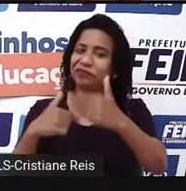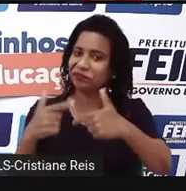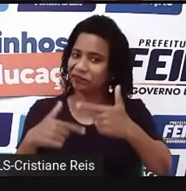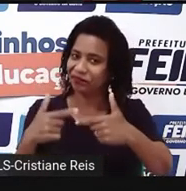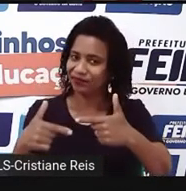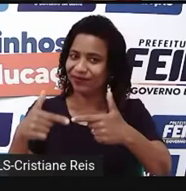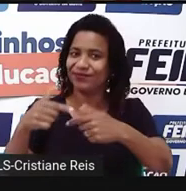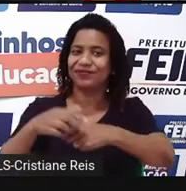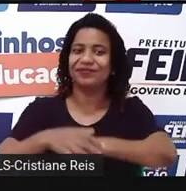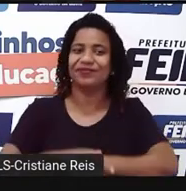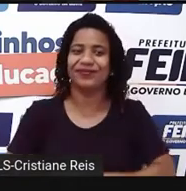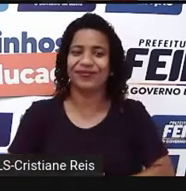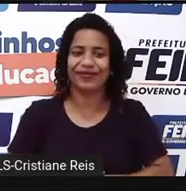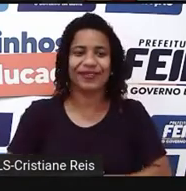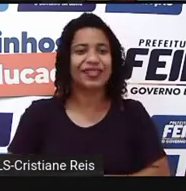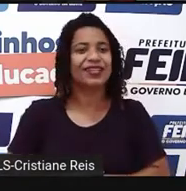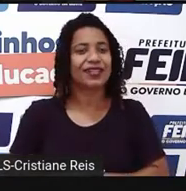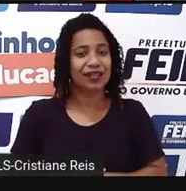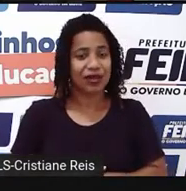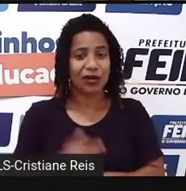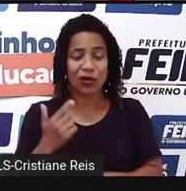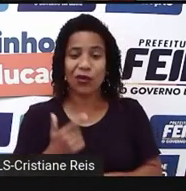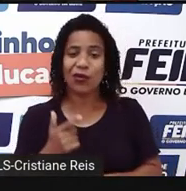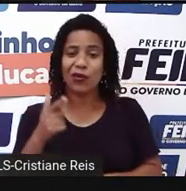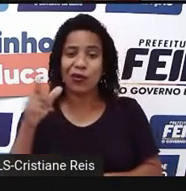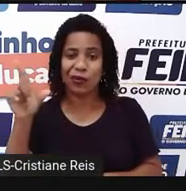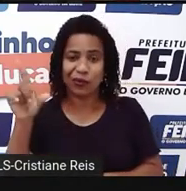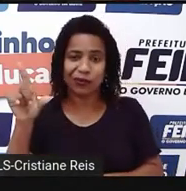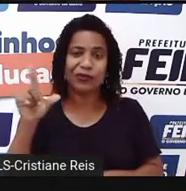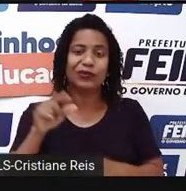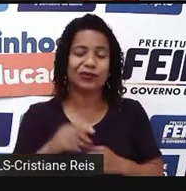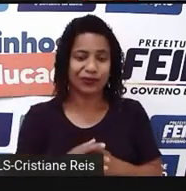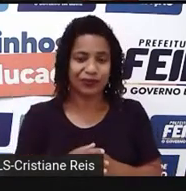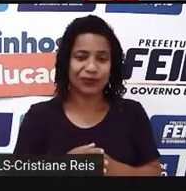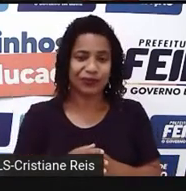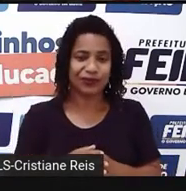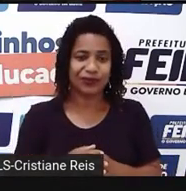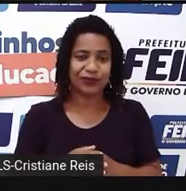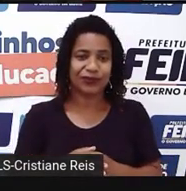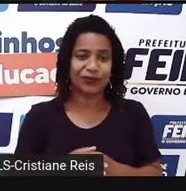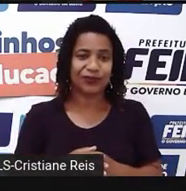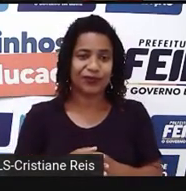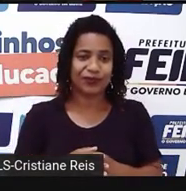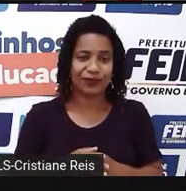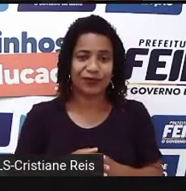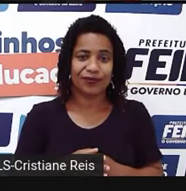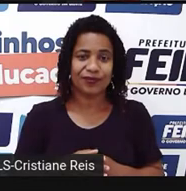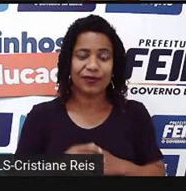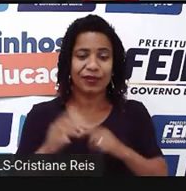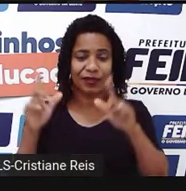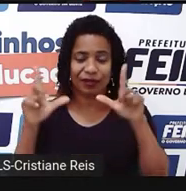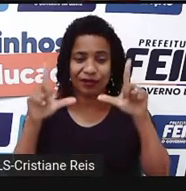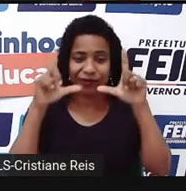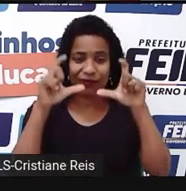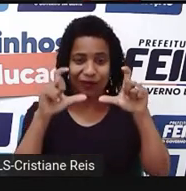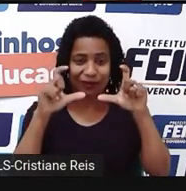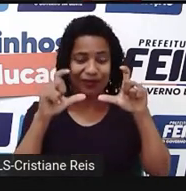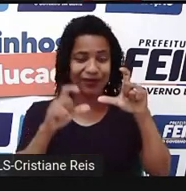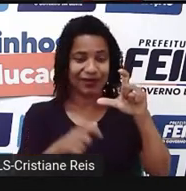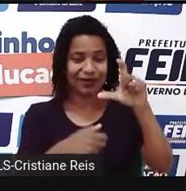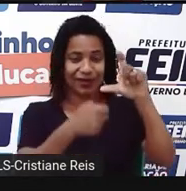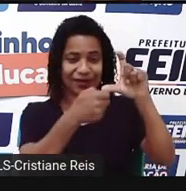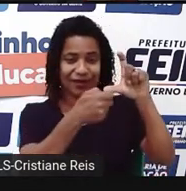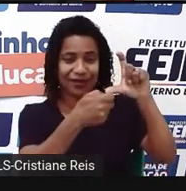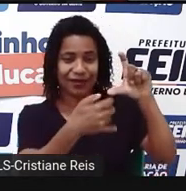Outro caso, Outro exemplo que eu trago para vocês, é outra fotorreportagem. Vejam que